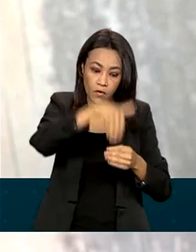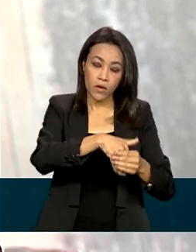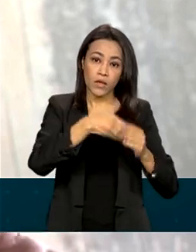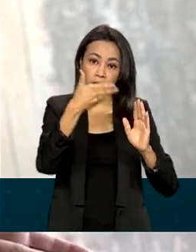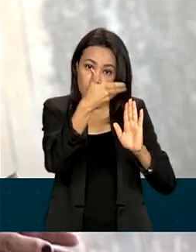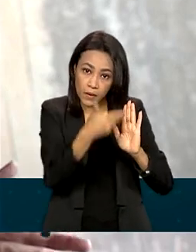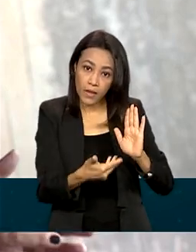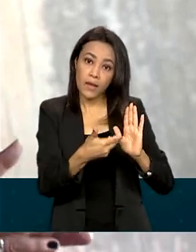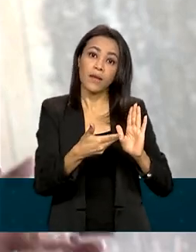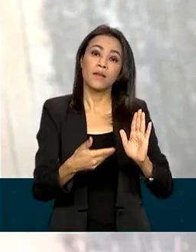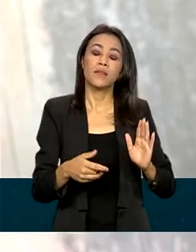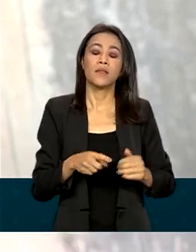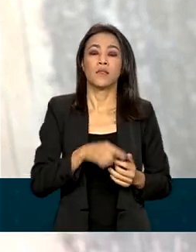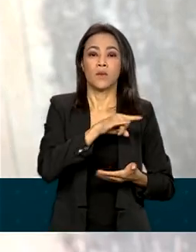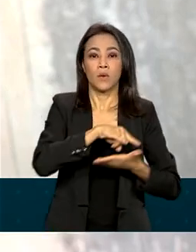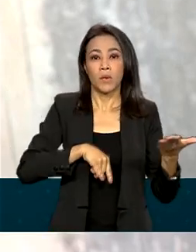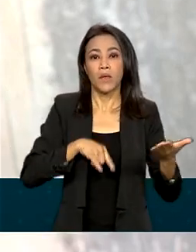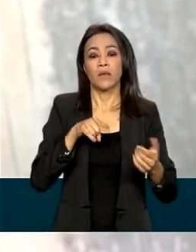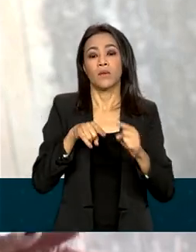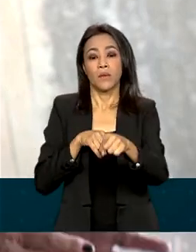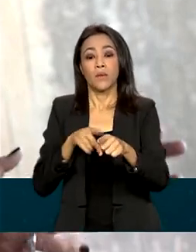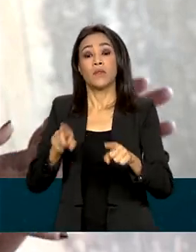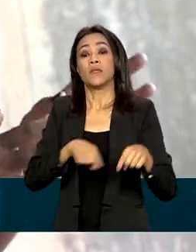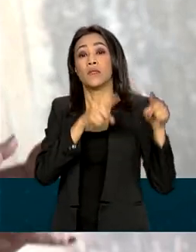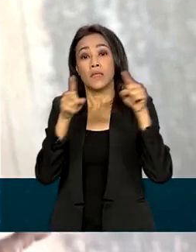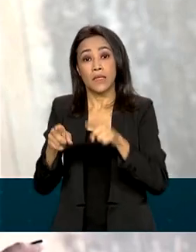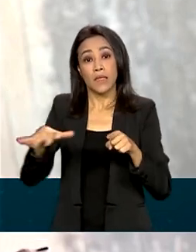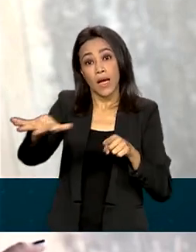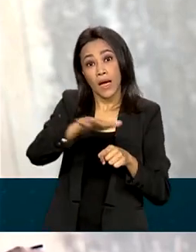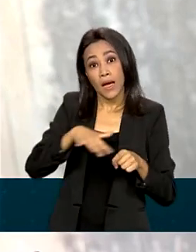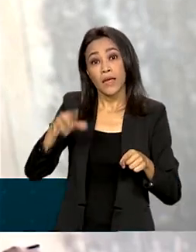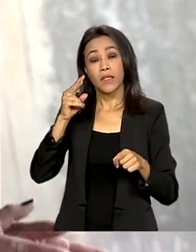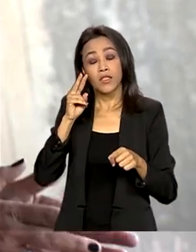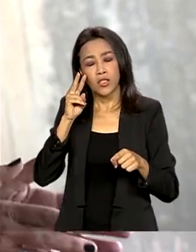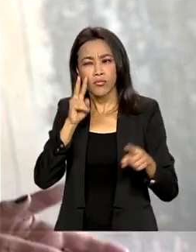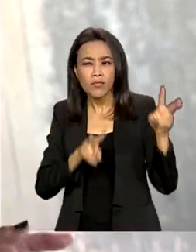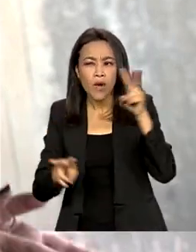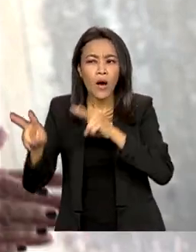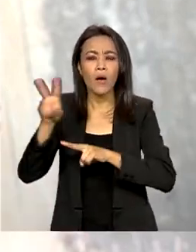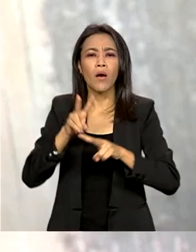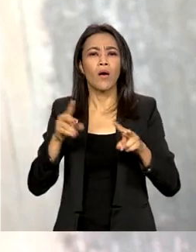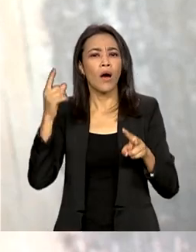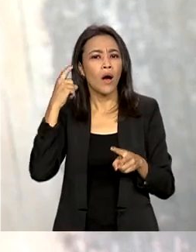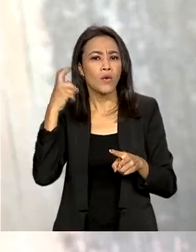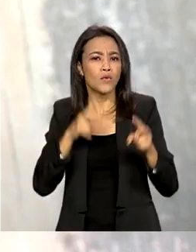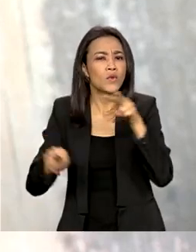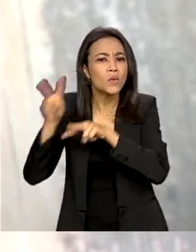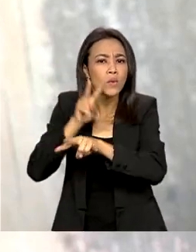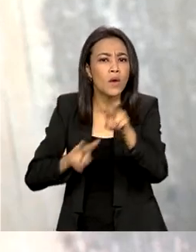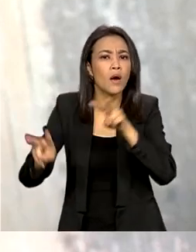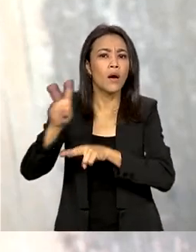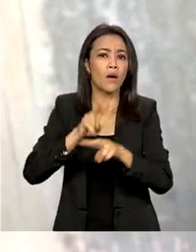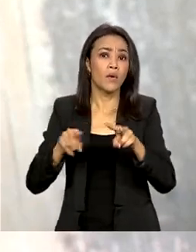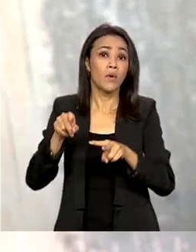orçamento, que é do Fundo Setoral da Audiovisual, que estava já garantido, que entre restos a pagar para 2023.